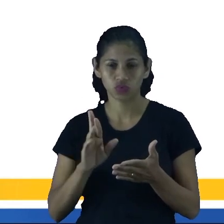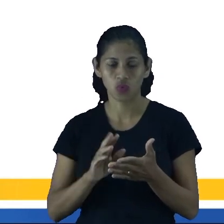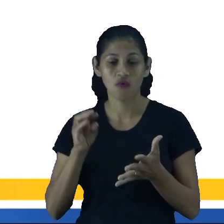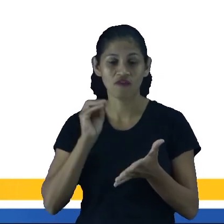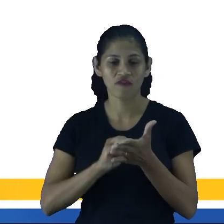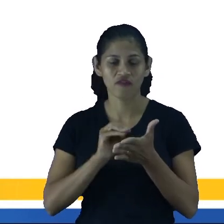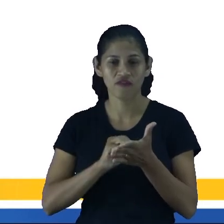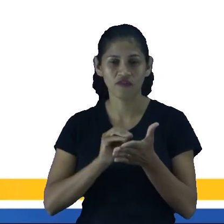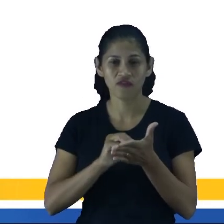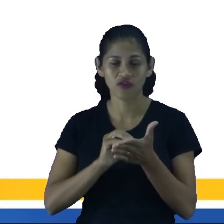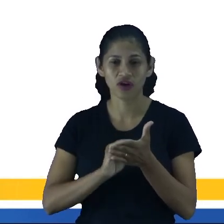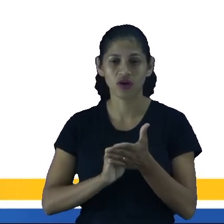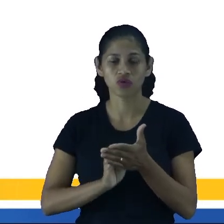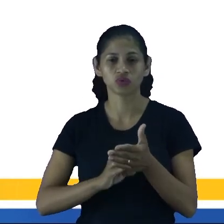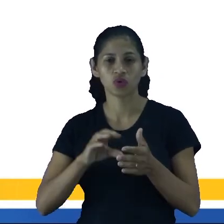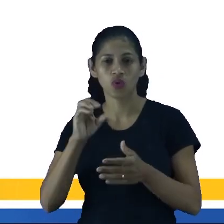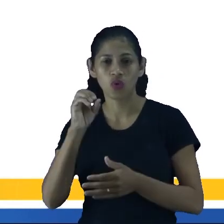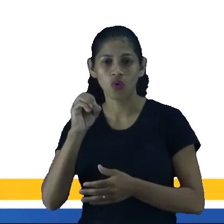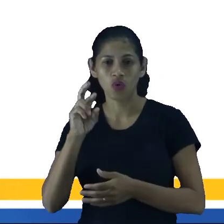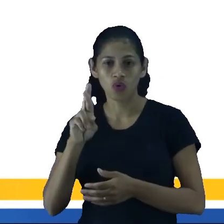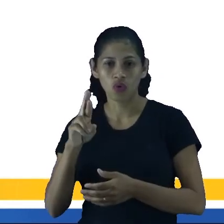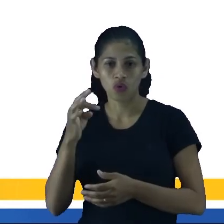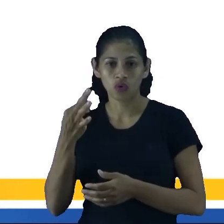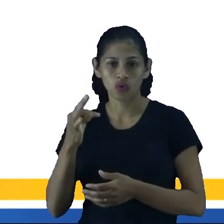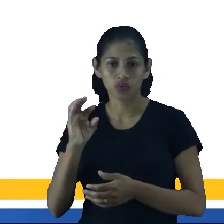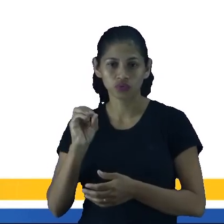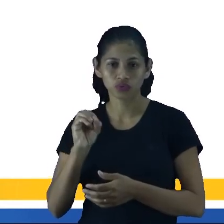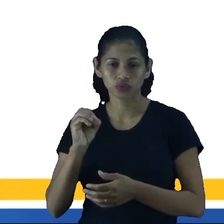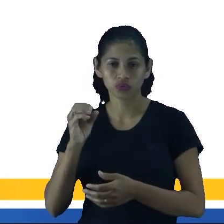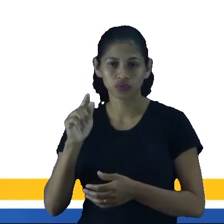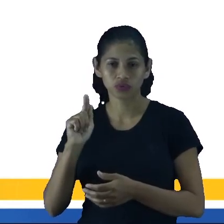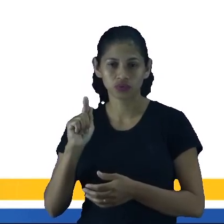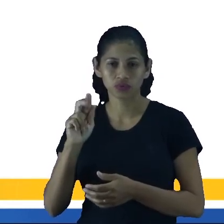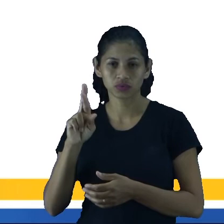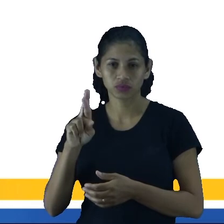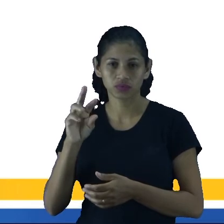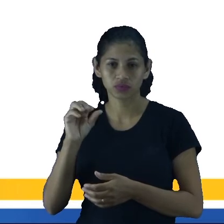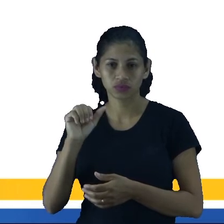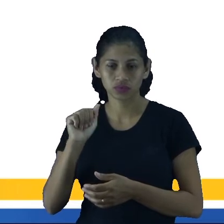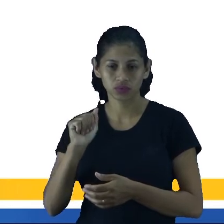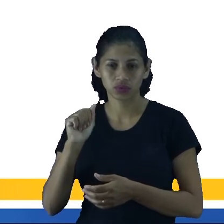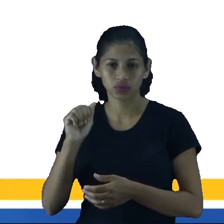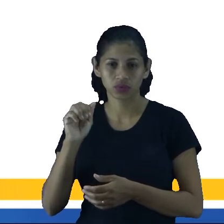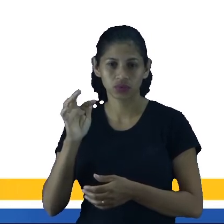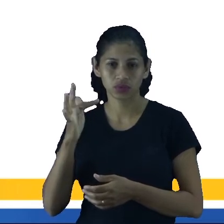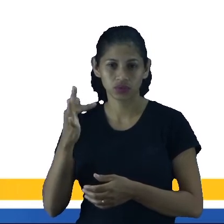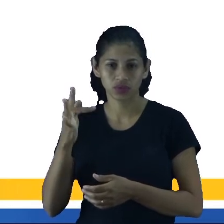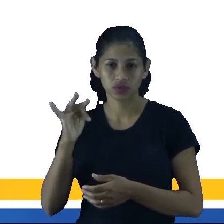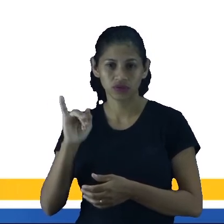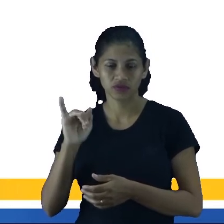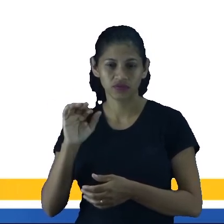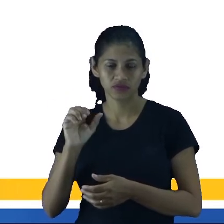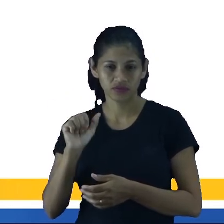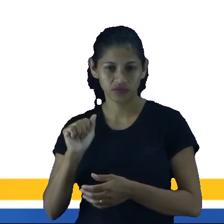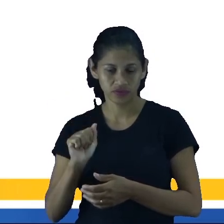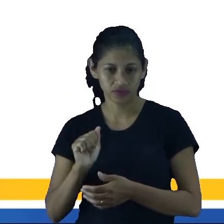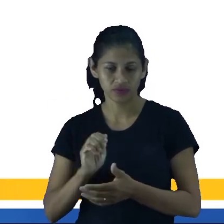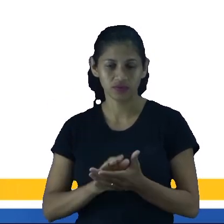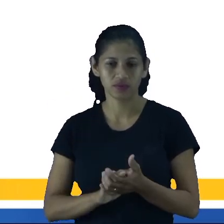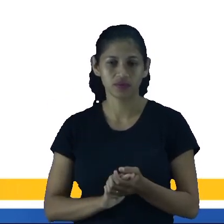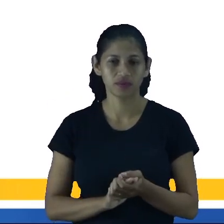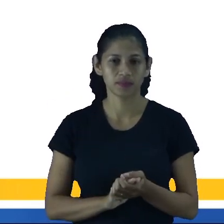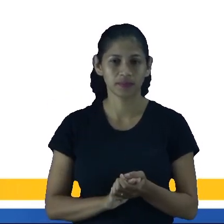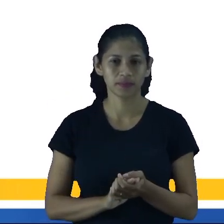As pessoas, às vezes, elas encurtam as palavras, né? Para ganhar mais tempo. Então, geralmente, hoje, muito...